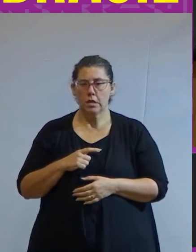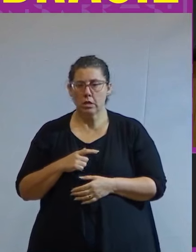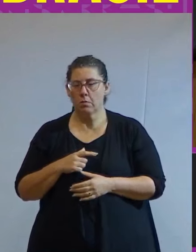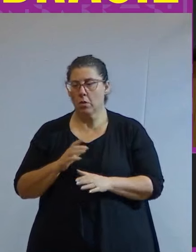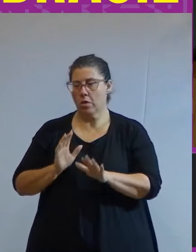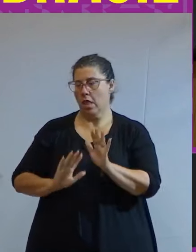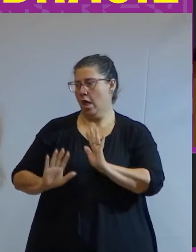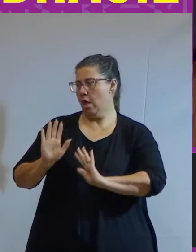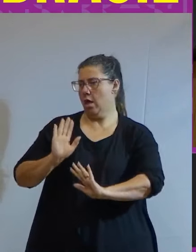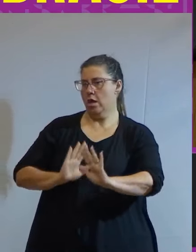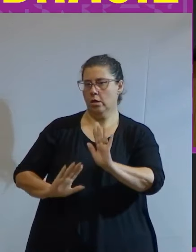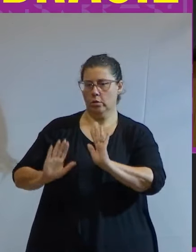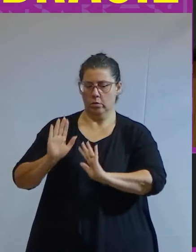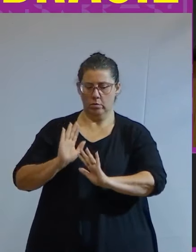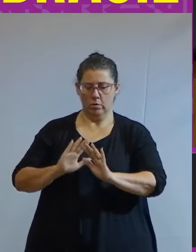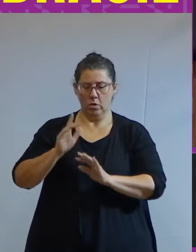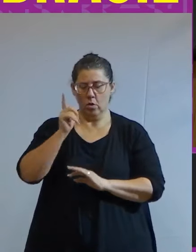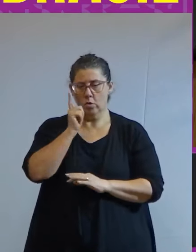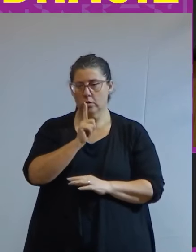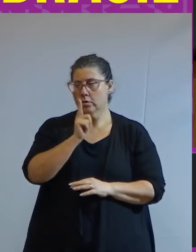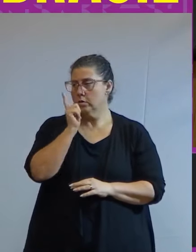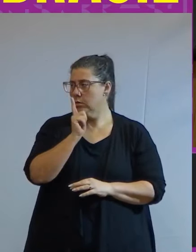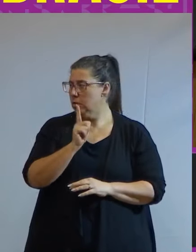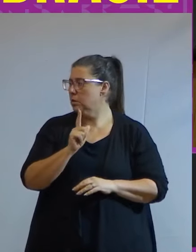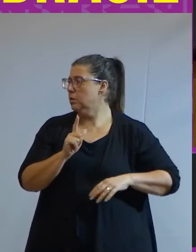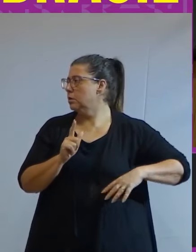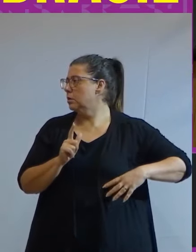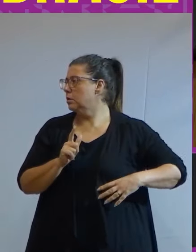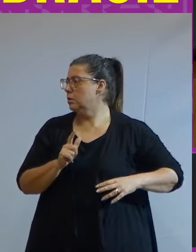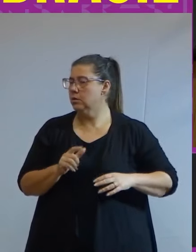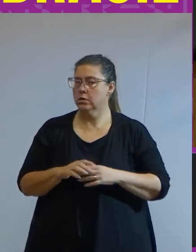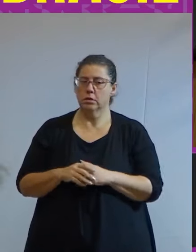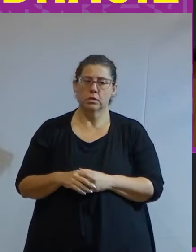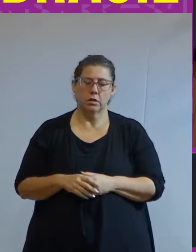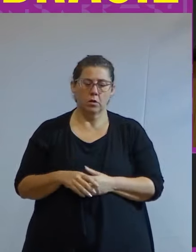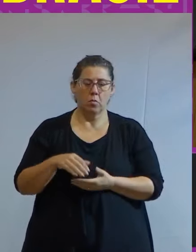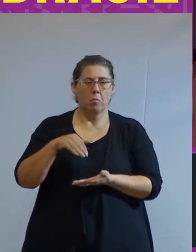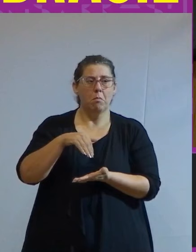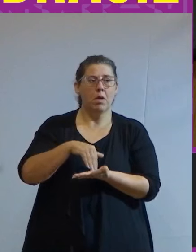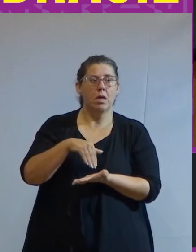para conseguir minimamente